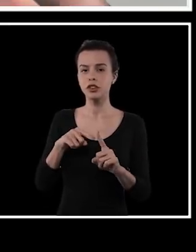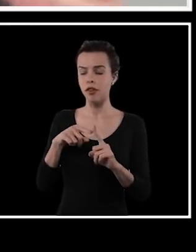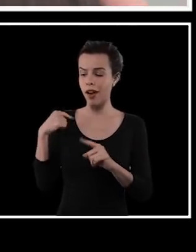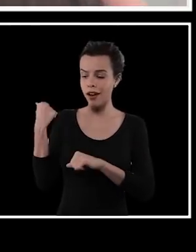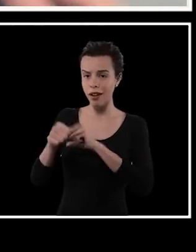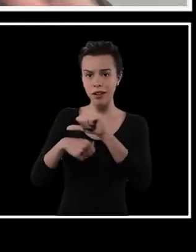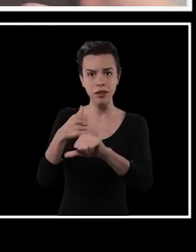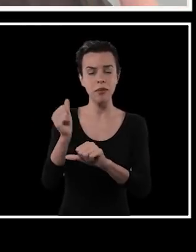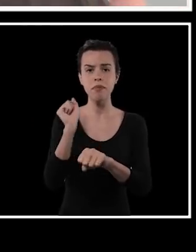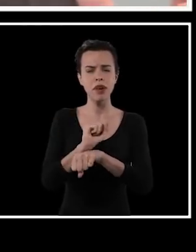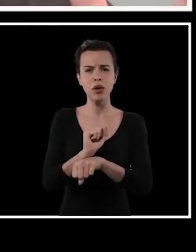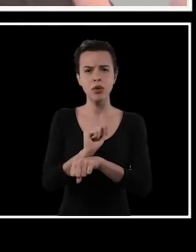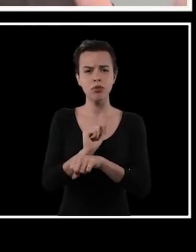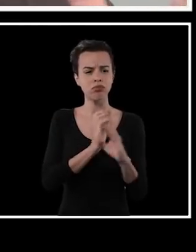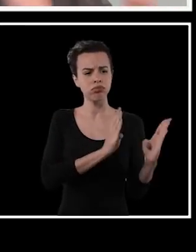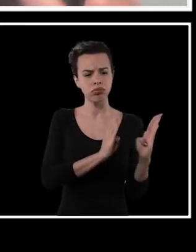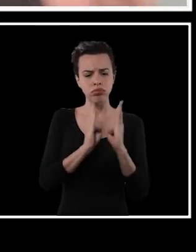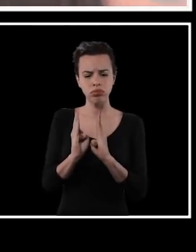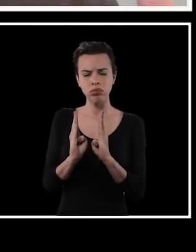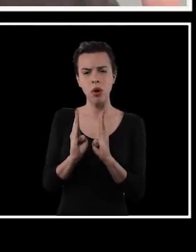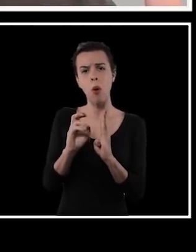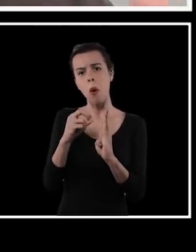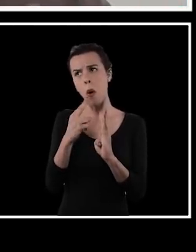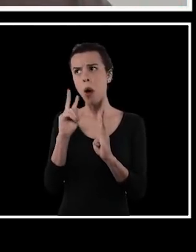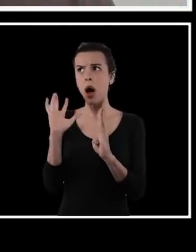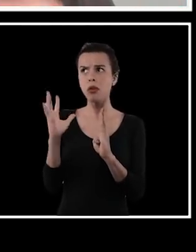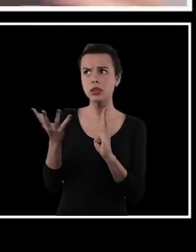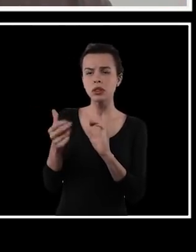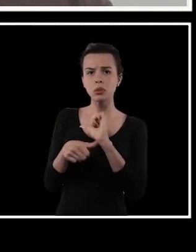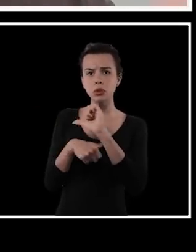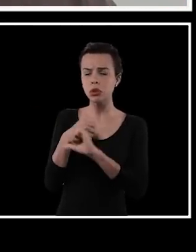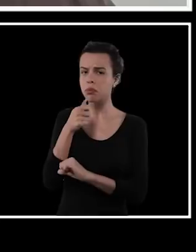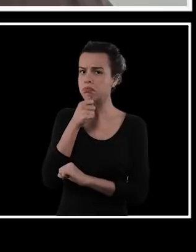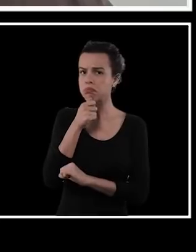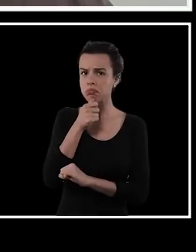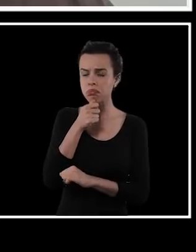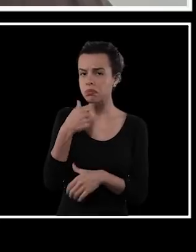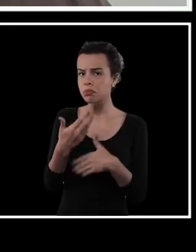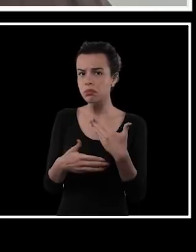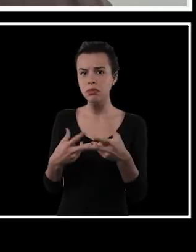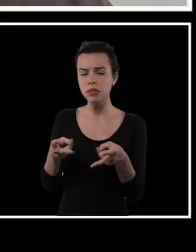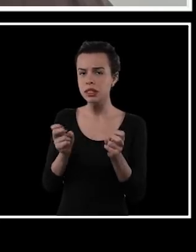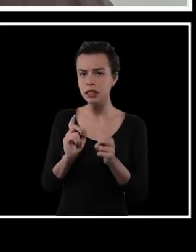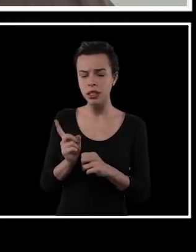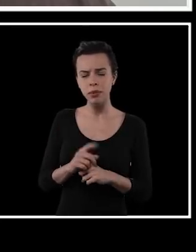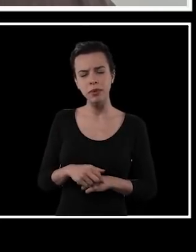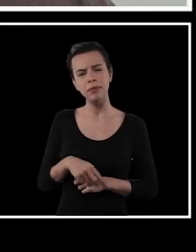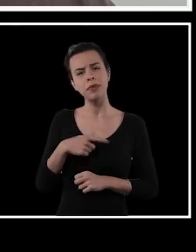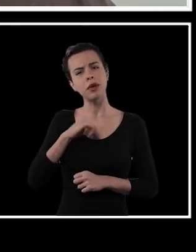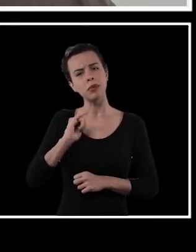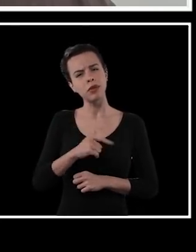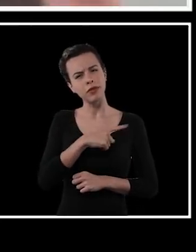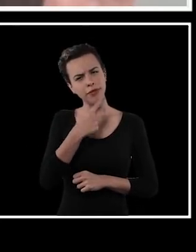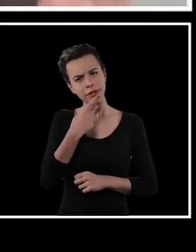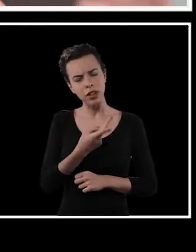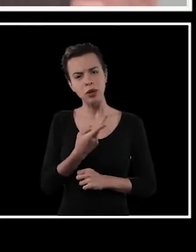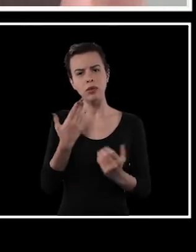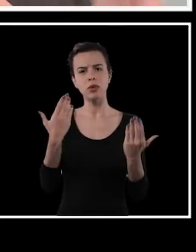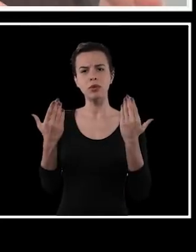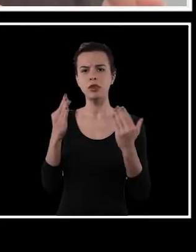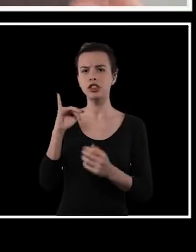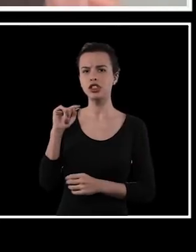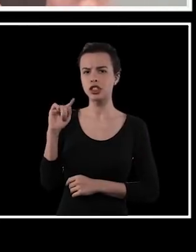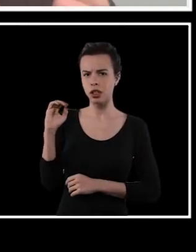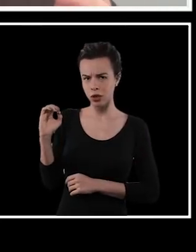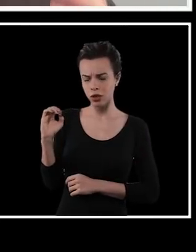E essa transição parece que parou, ou se está acontecendo, está acontecendo gradualmente demais para a gente perceber. Eu queria aproveitar